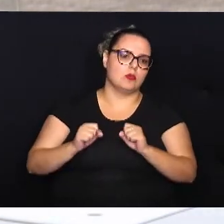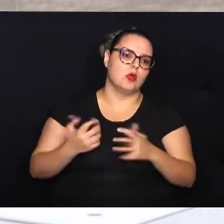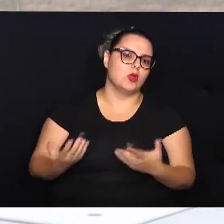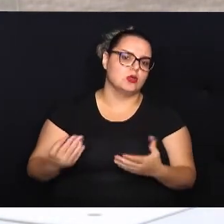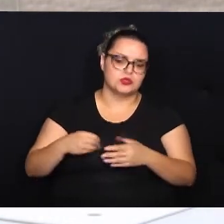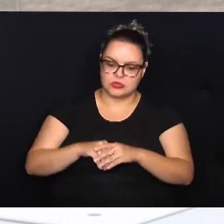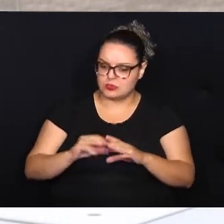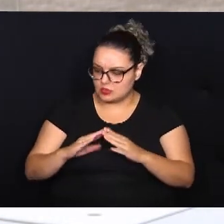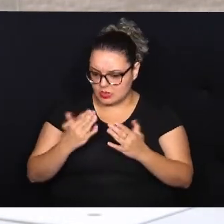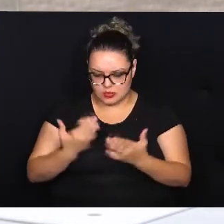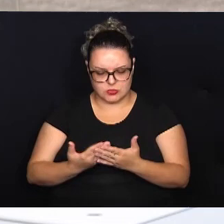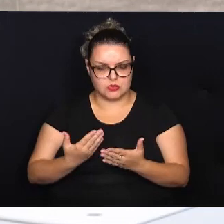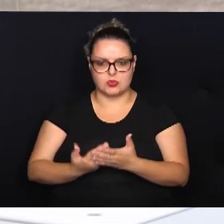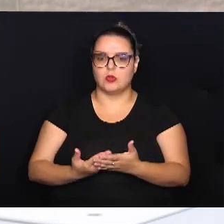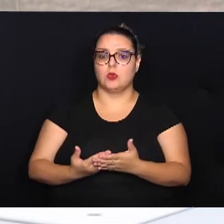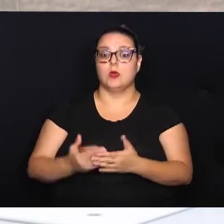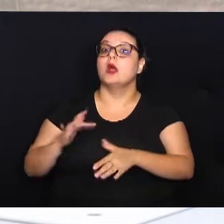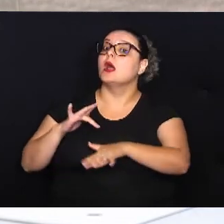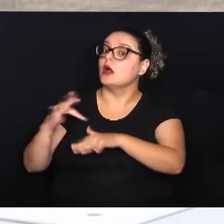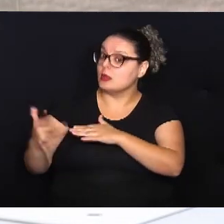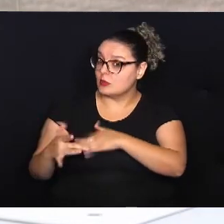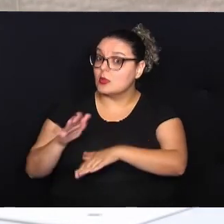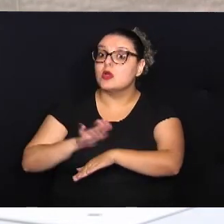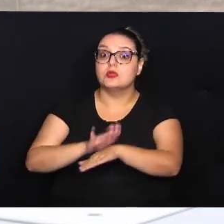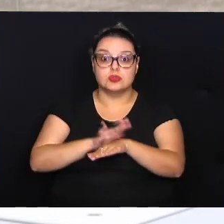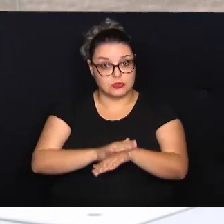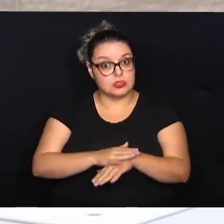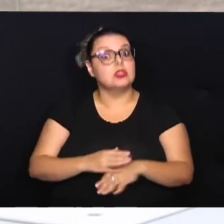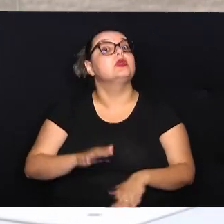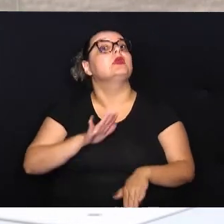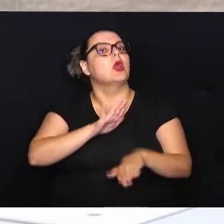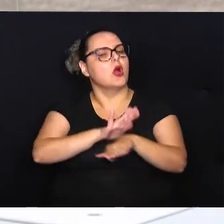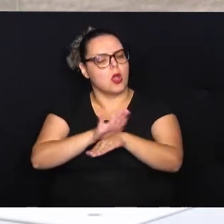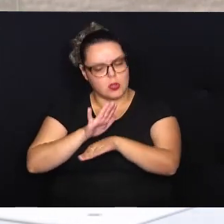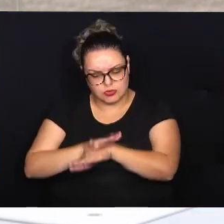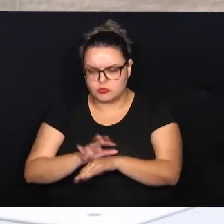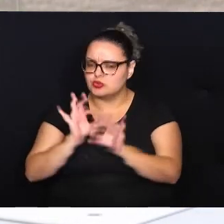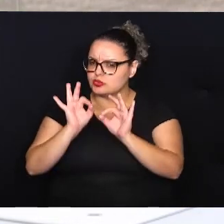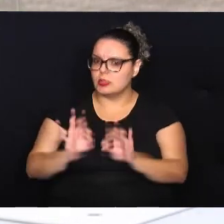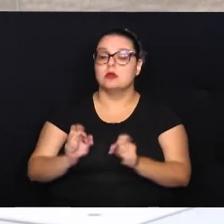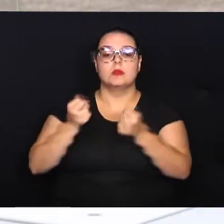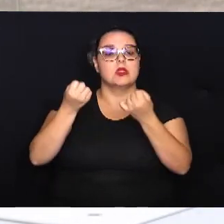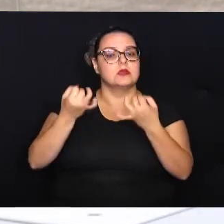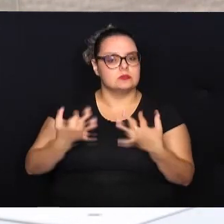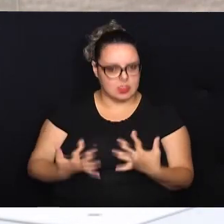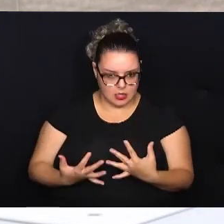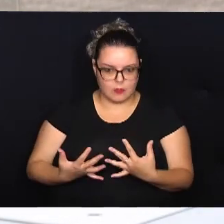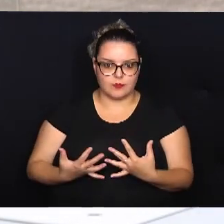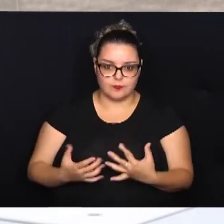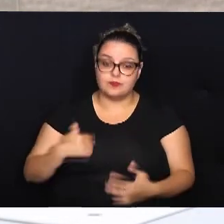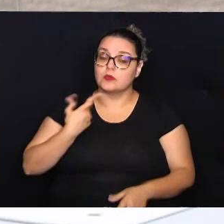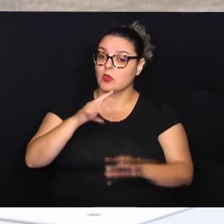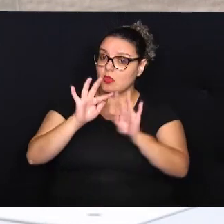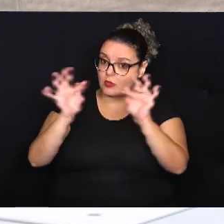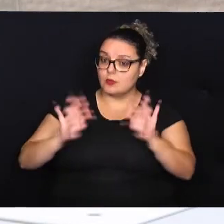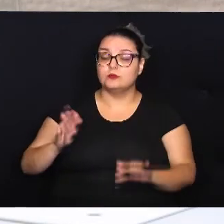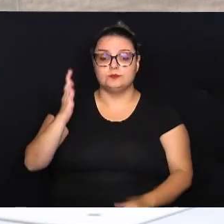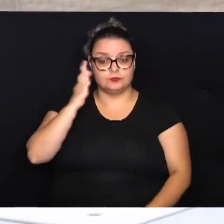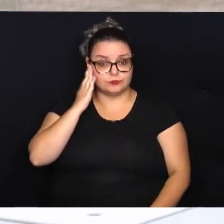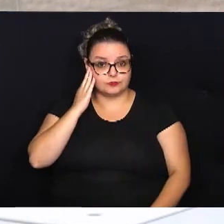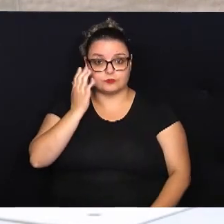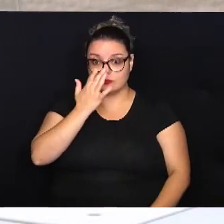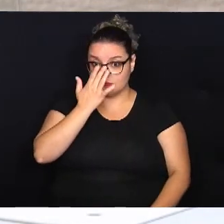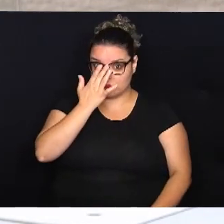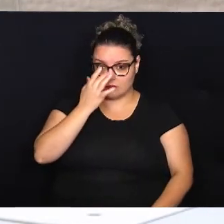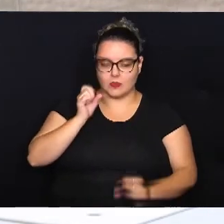a gente pode ter dentro da escola, a imprensa pode ajudar e ajuda muito no sentido de esclarecer. Então, a gente fica feliz